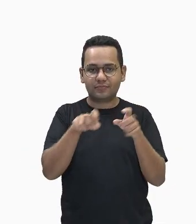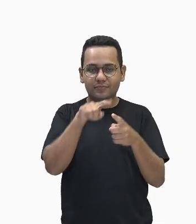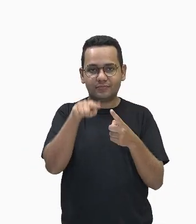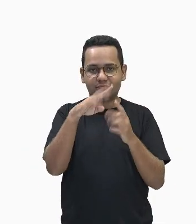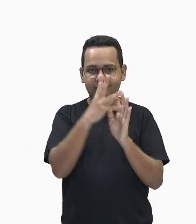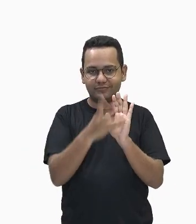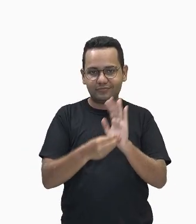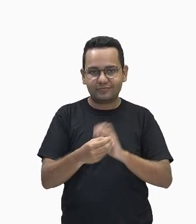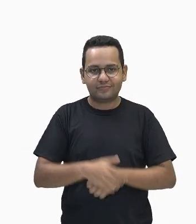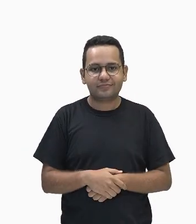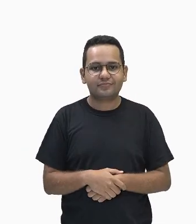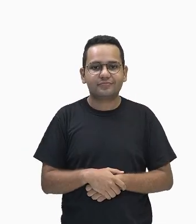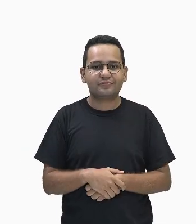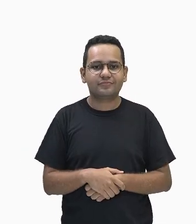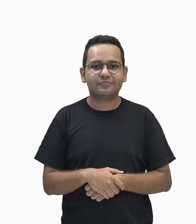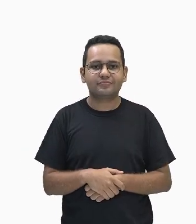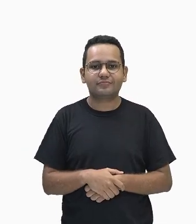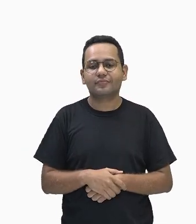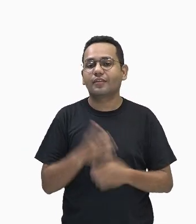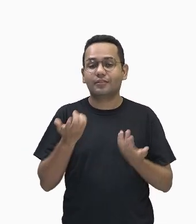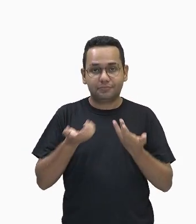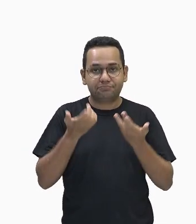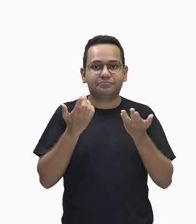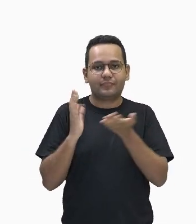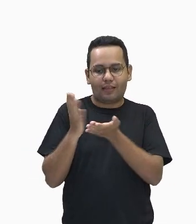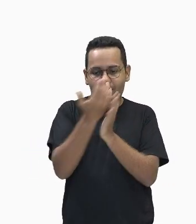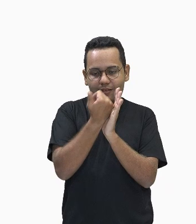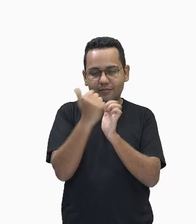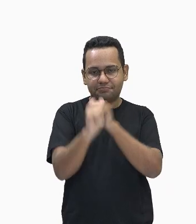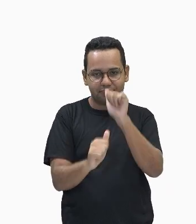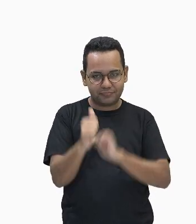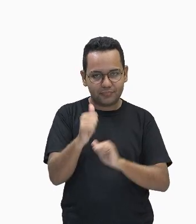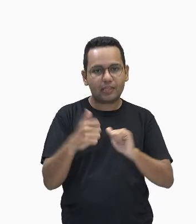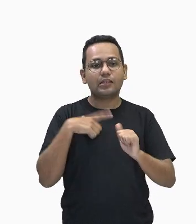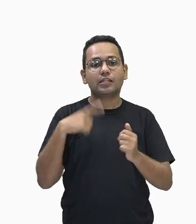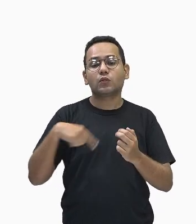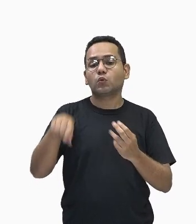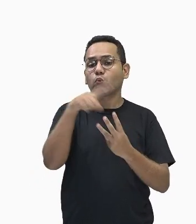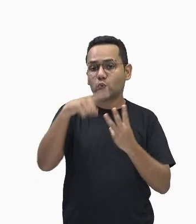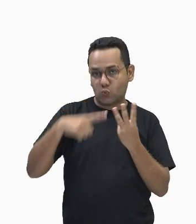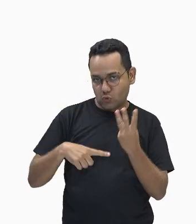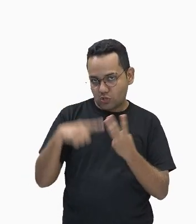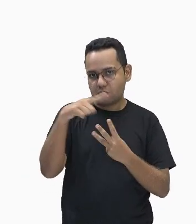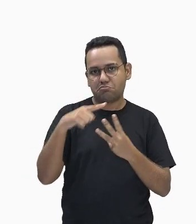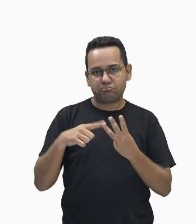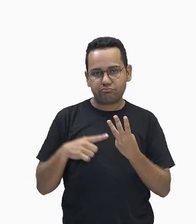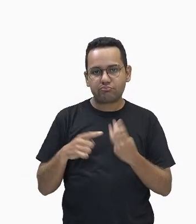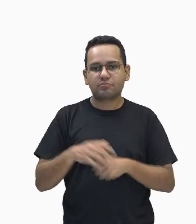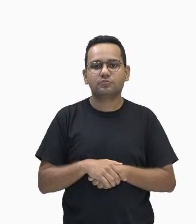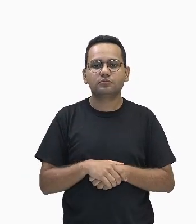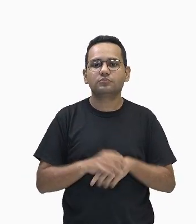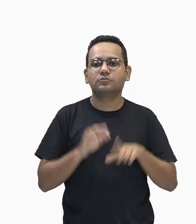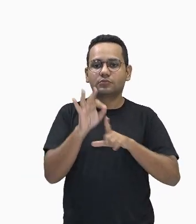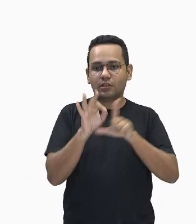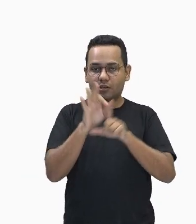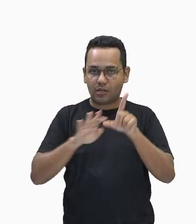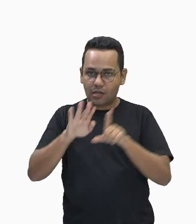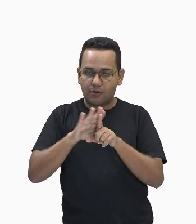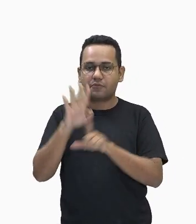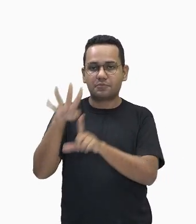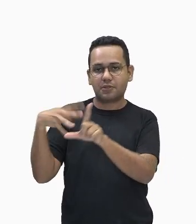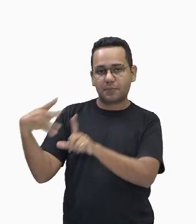de conhecimento análise dos dados usando as medidas de tendência central, gráficos e tabelas,